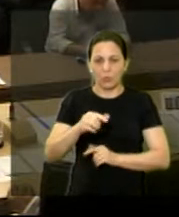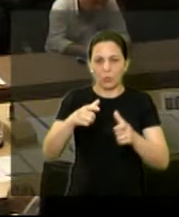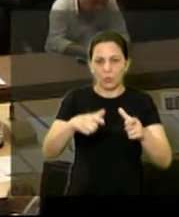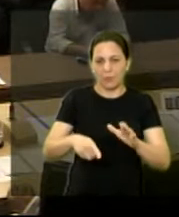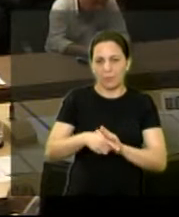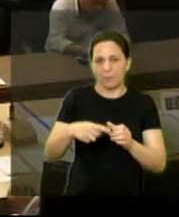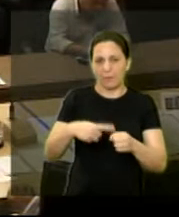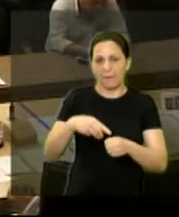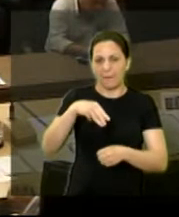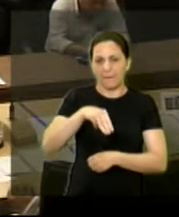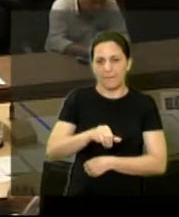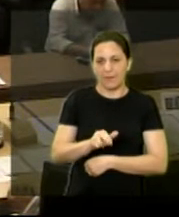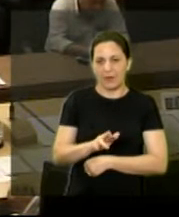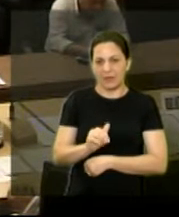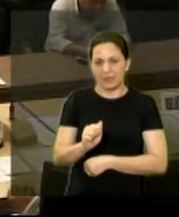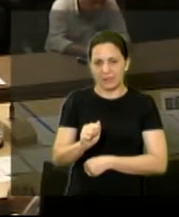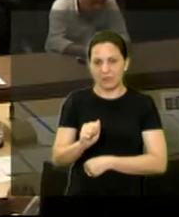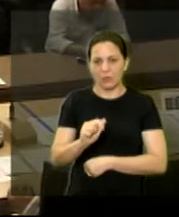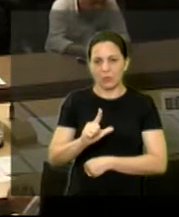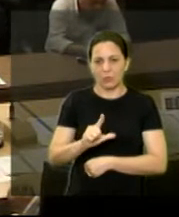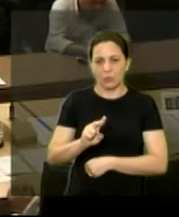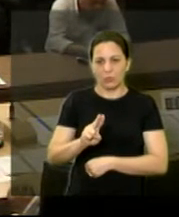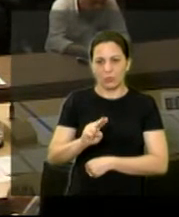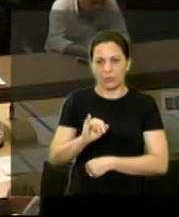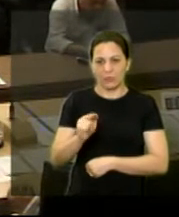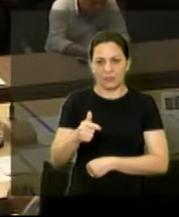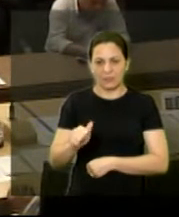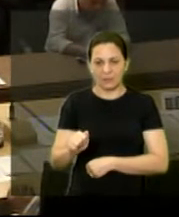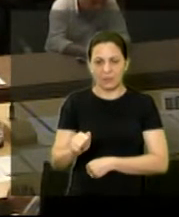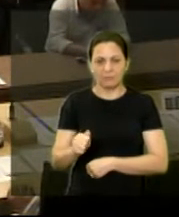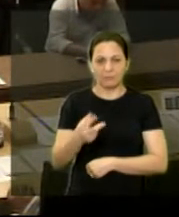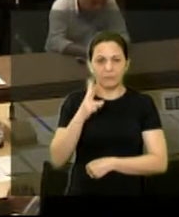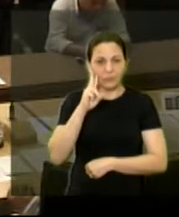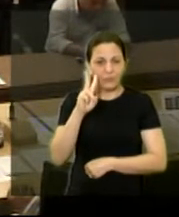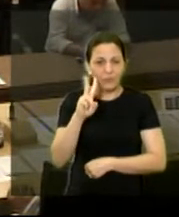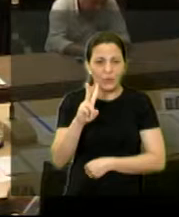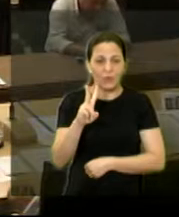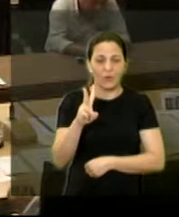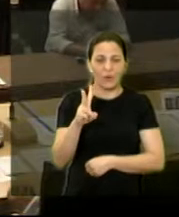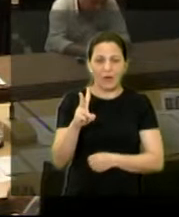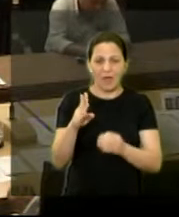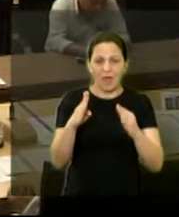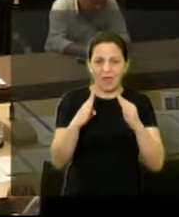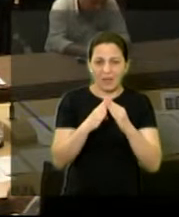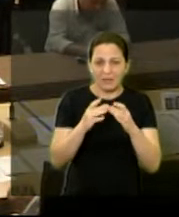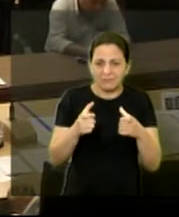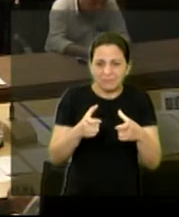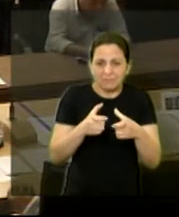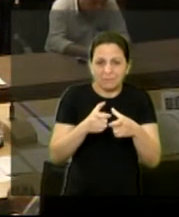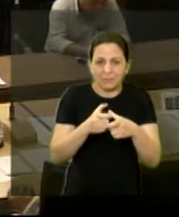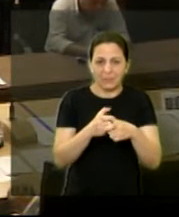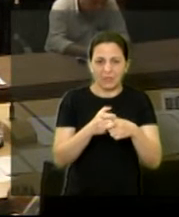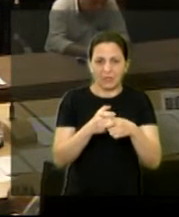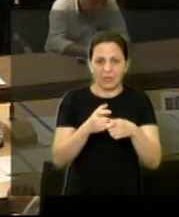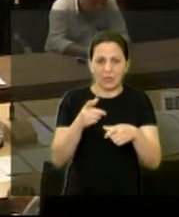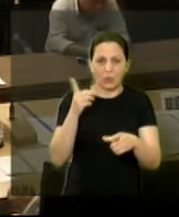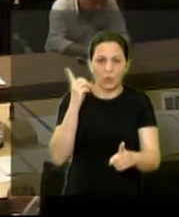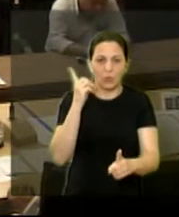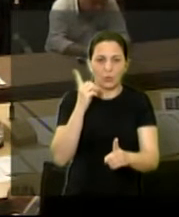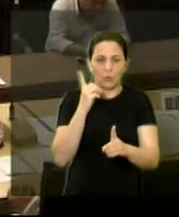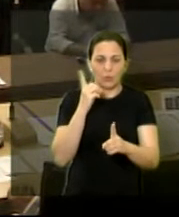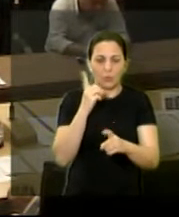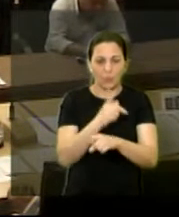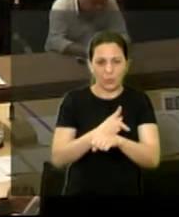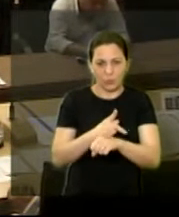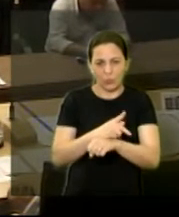ela foi lá ela viu que a casa era muito pequena alguns cômodos então ela recorreu a prefeitura queria